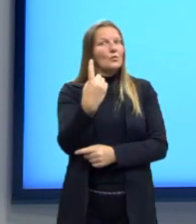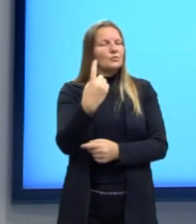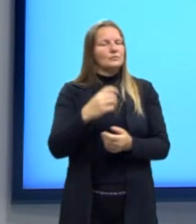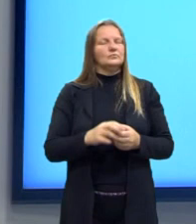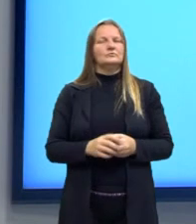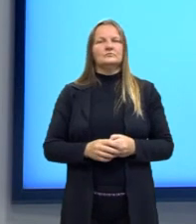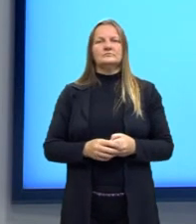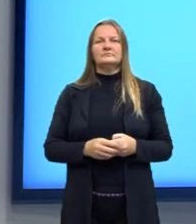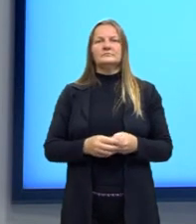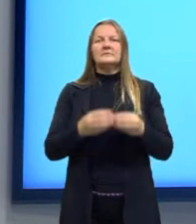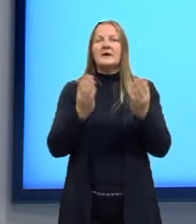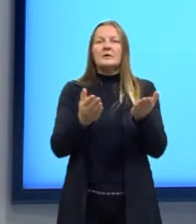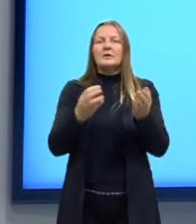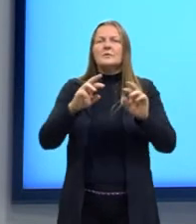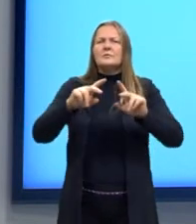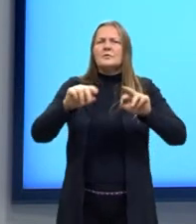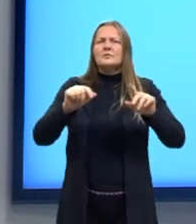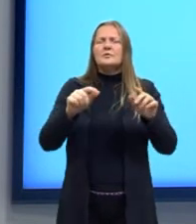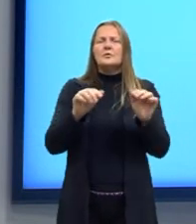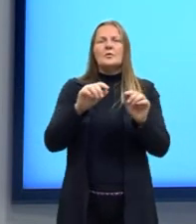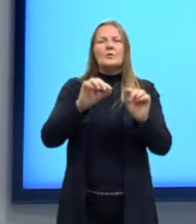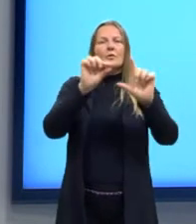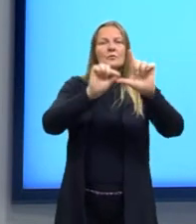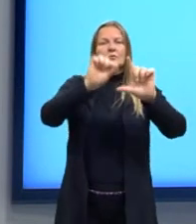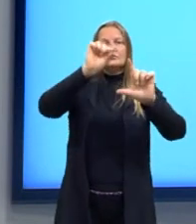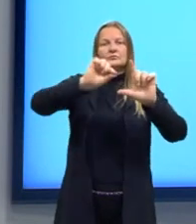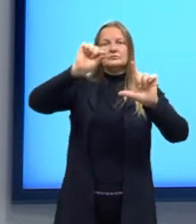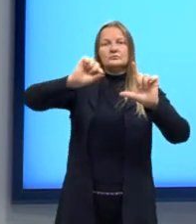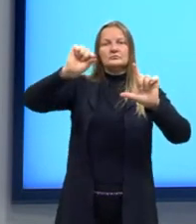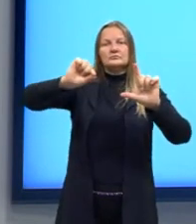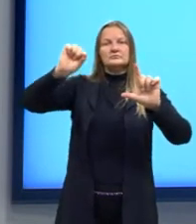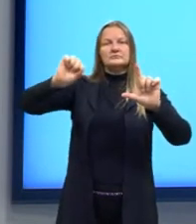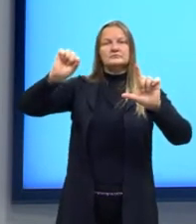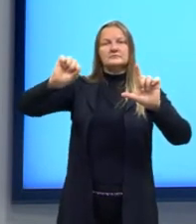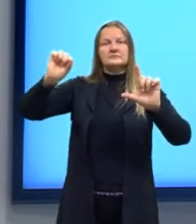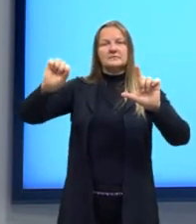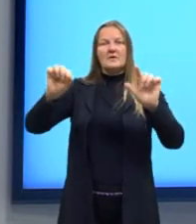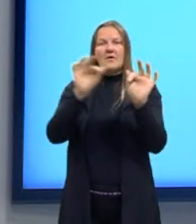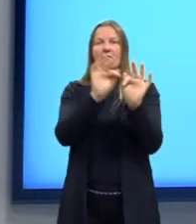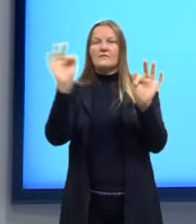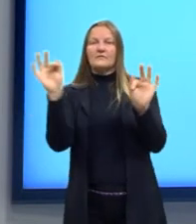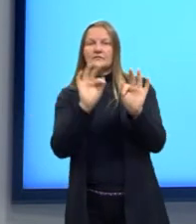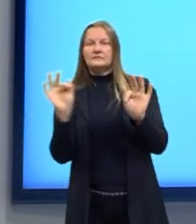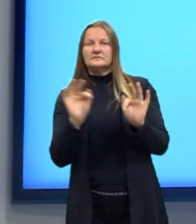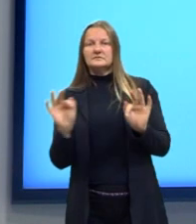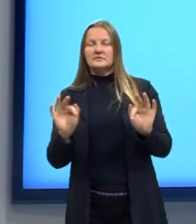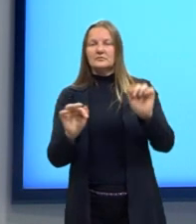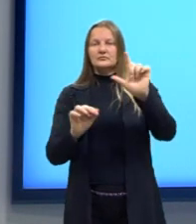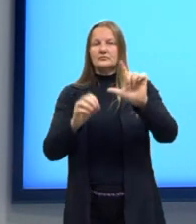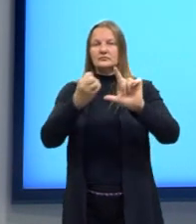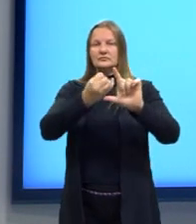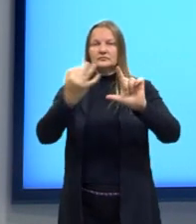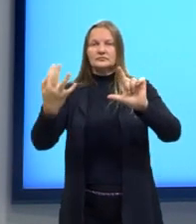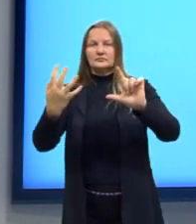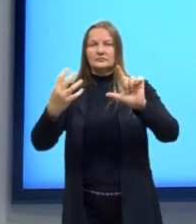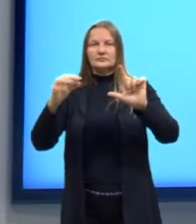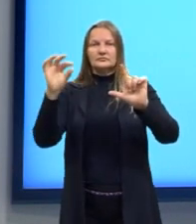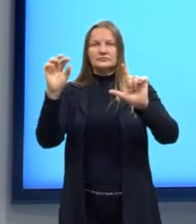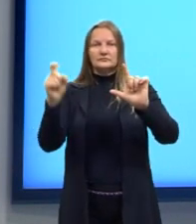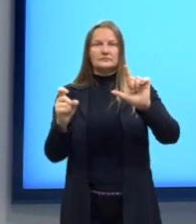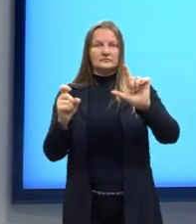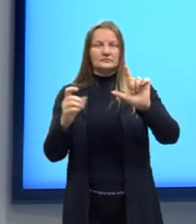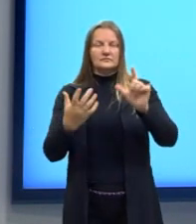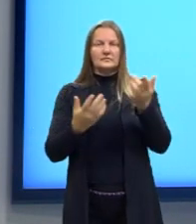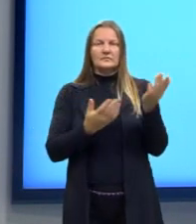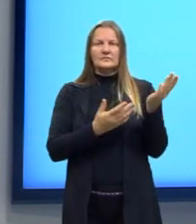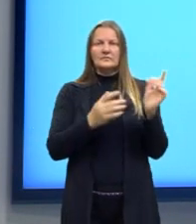Agora nós vamos ver um pouco do gráfico de uma função logarítmica. De uma forma geral, o gráfico da nossa